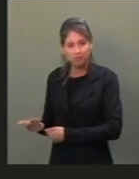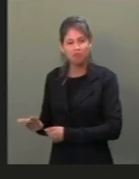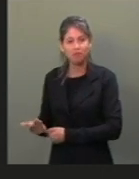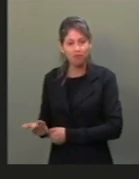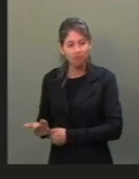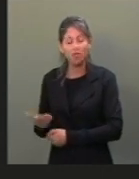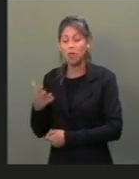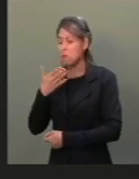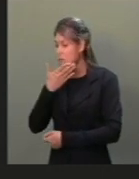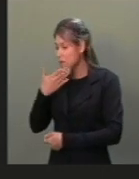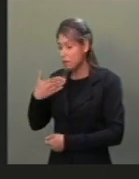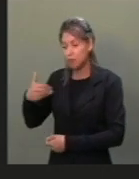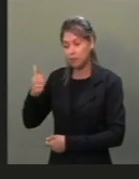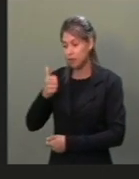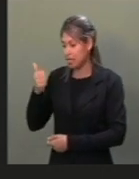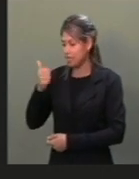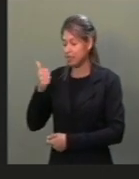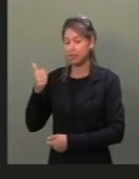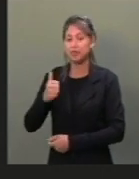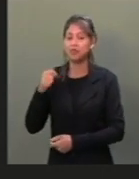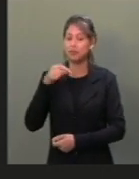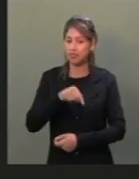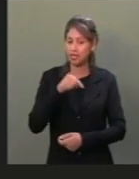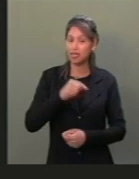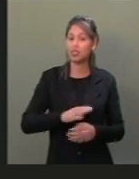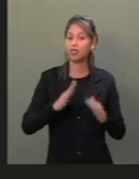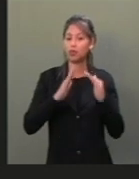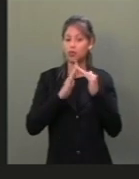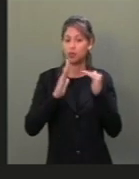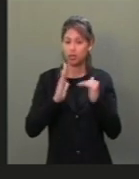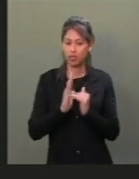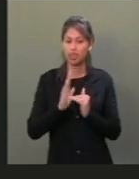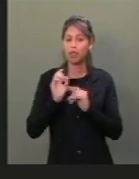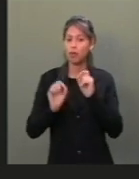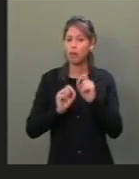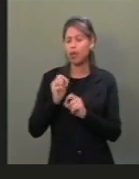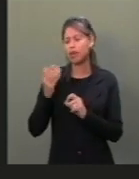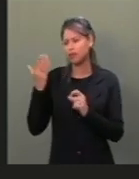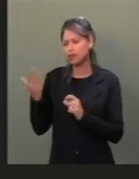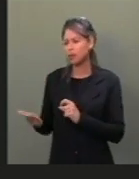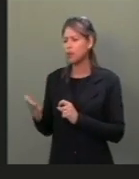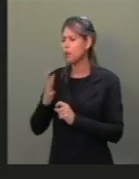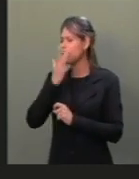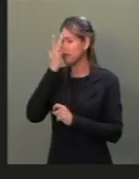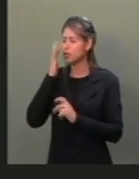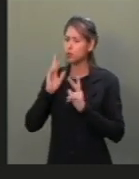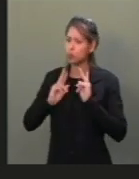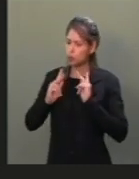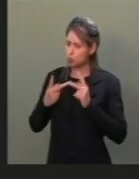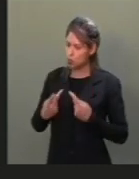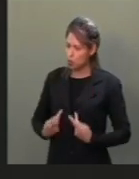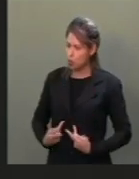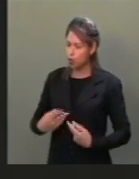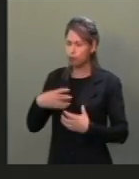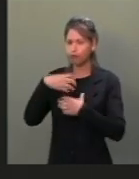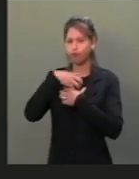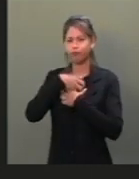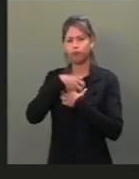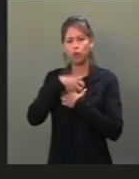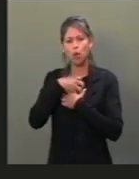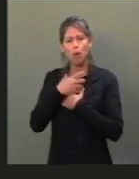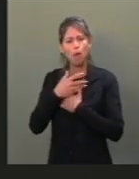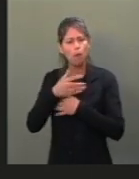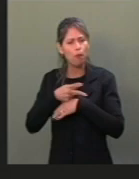melhores aqui dentro do Senado. Mas é importante ressaltar o ser humano, o homem de alma pública, aquela